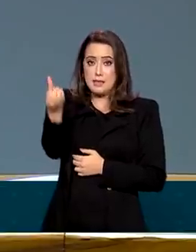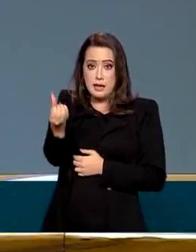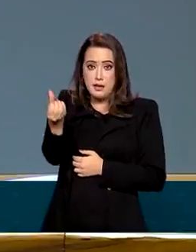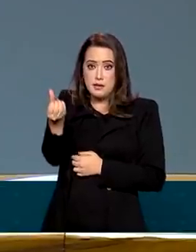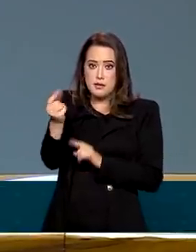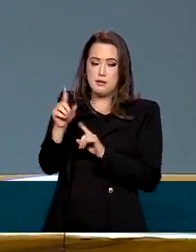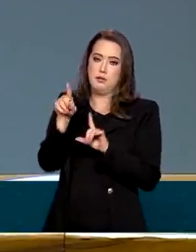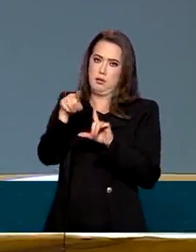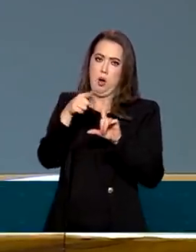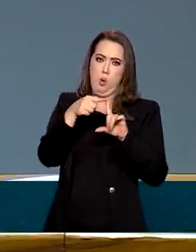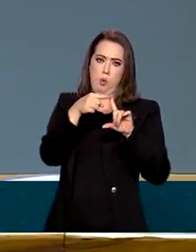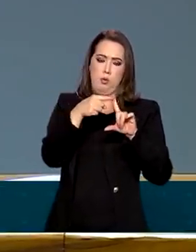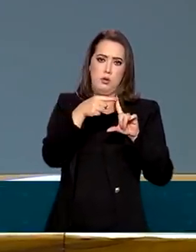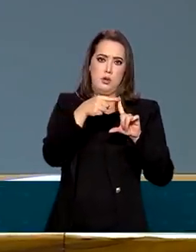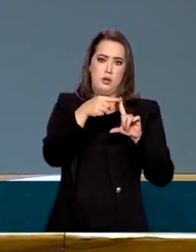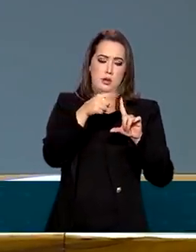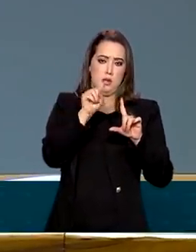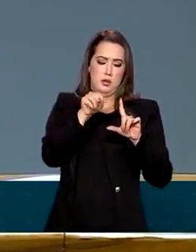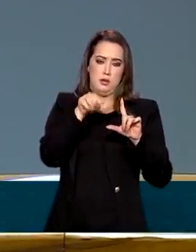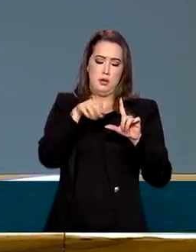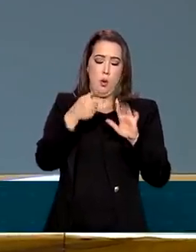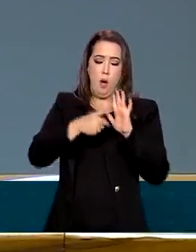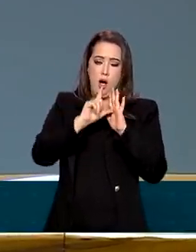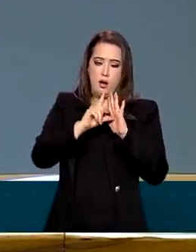do ponto de vista de ajuste fiscal, total.